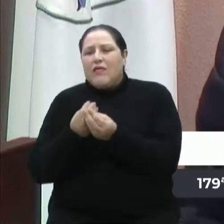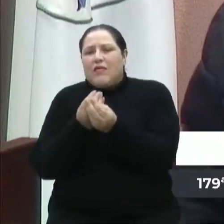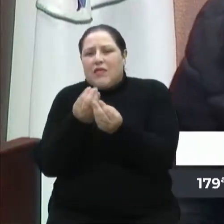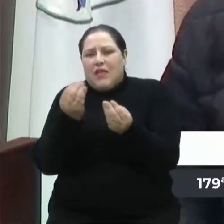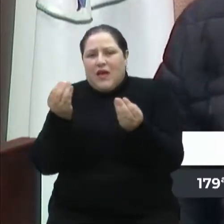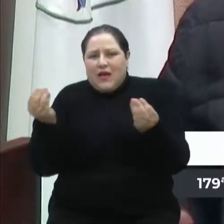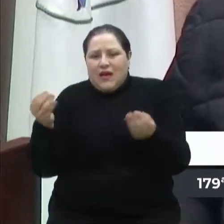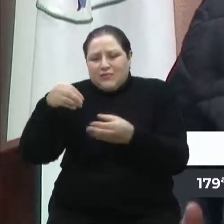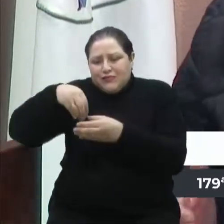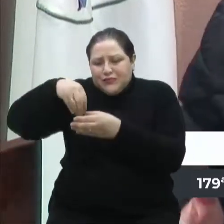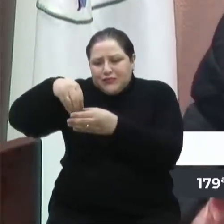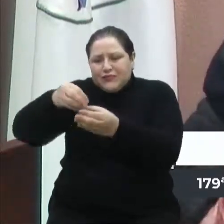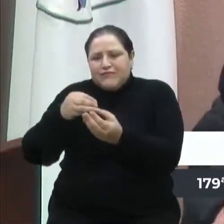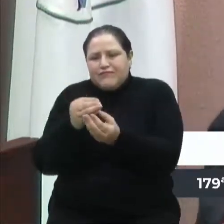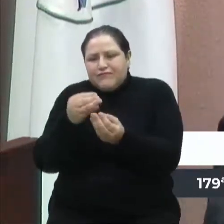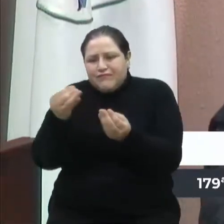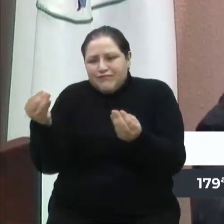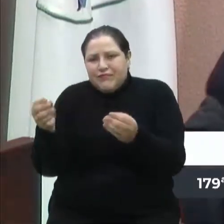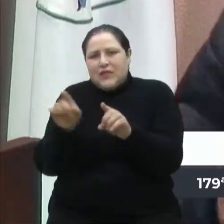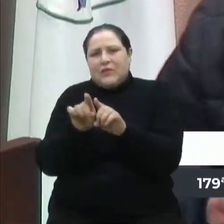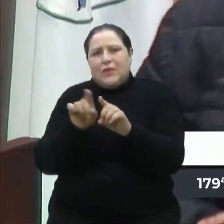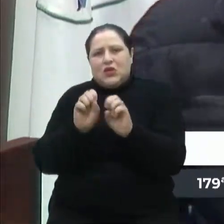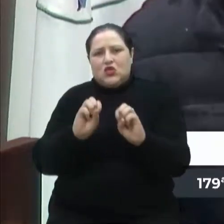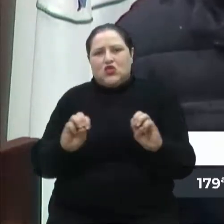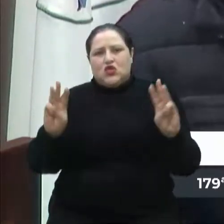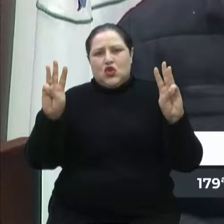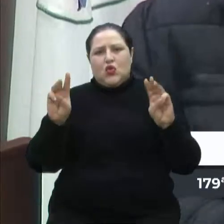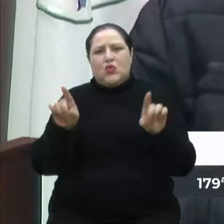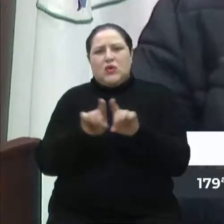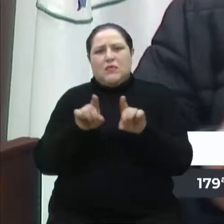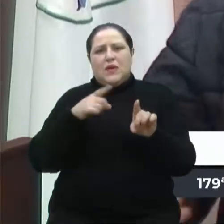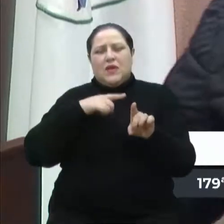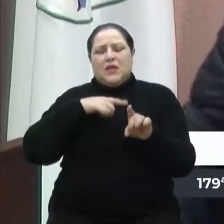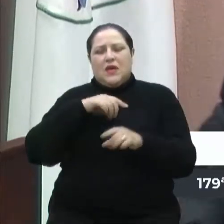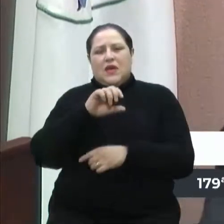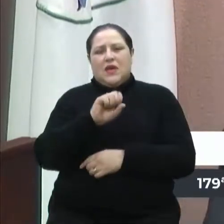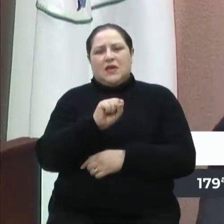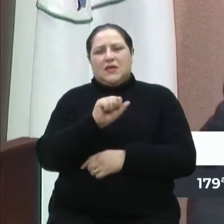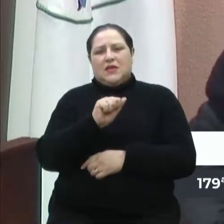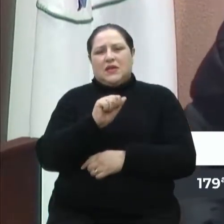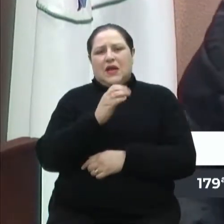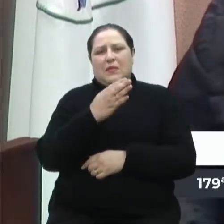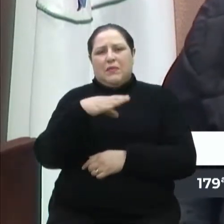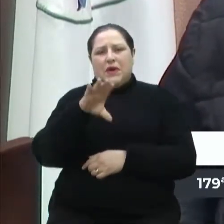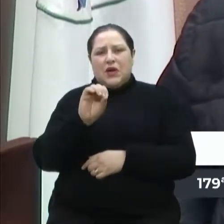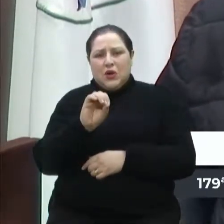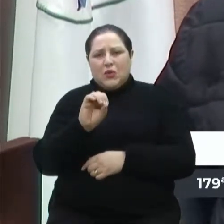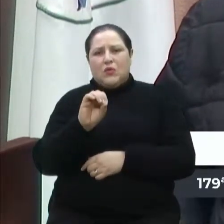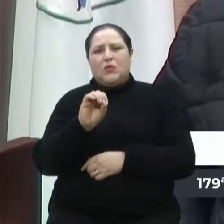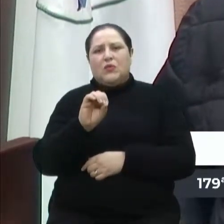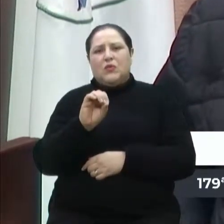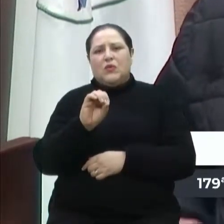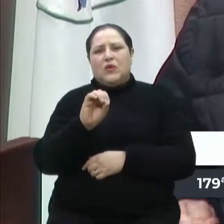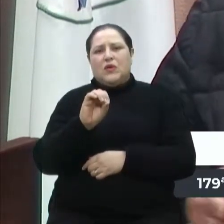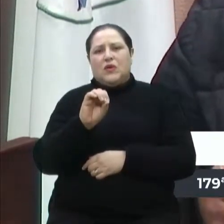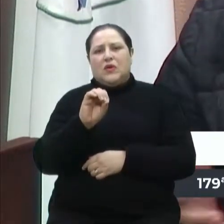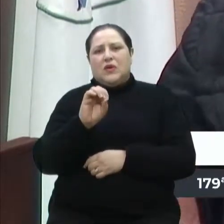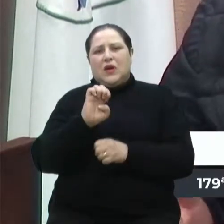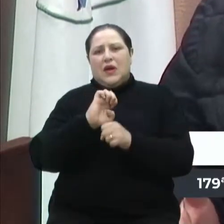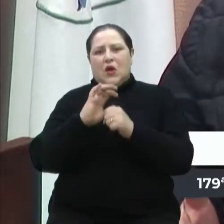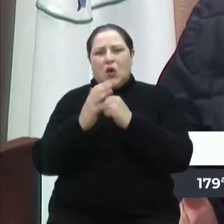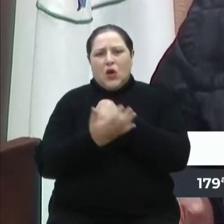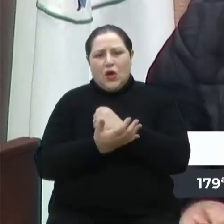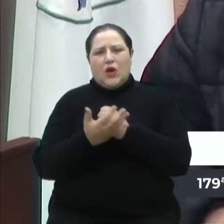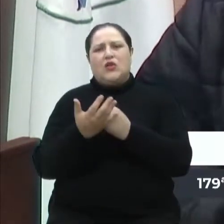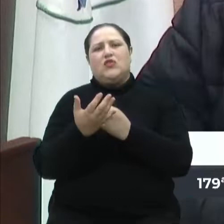vai ter o sabão ecológico, o próprio secretário vai ministrar o curso. Semana do Meio